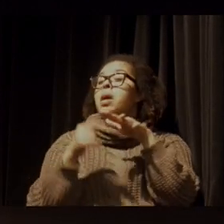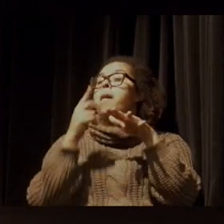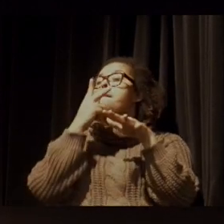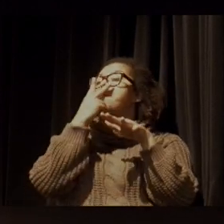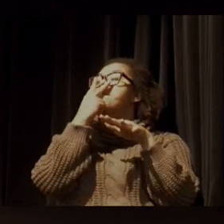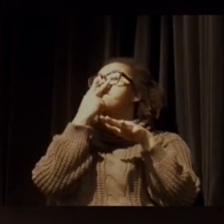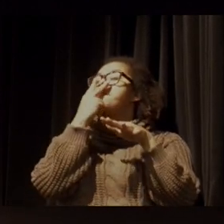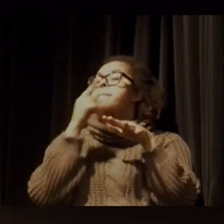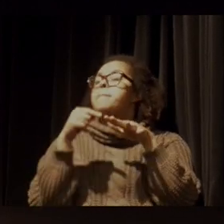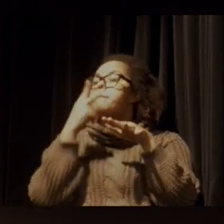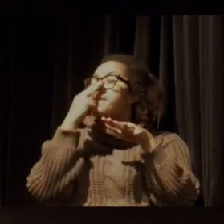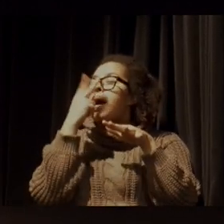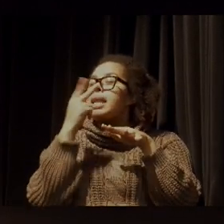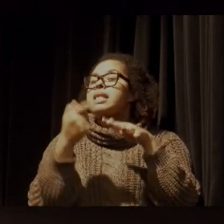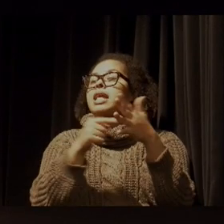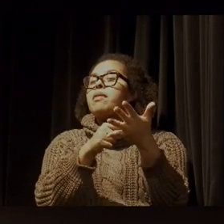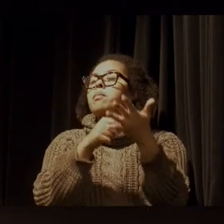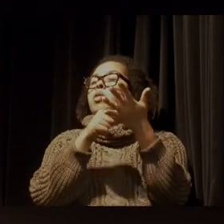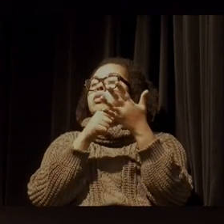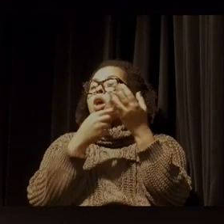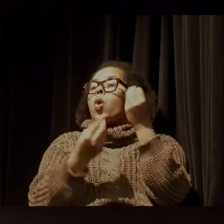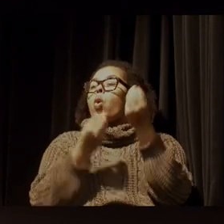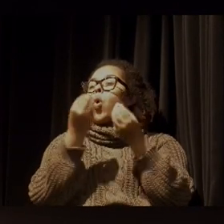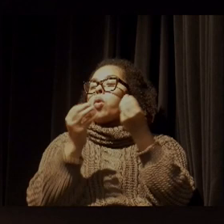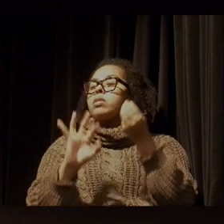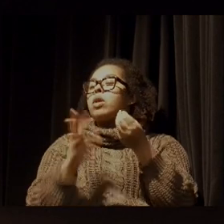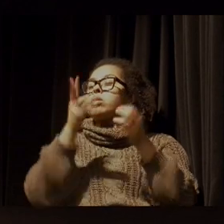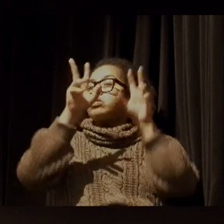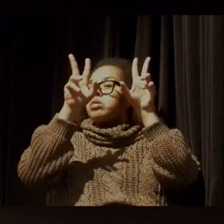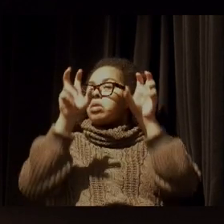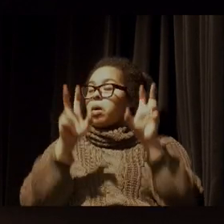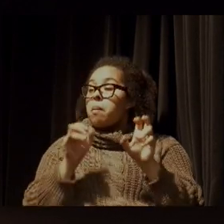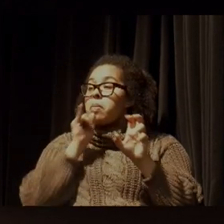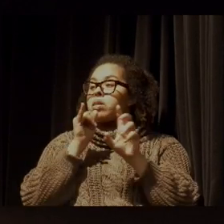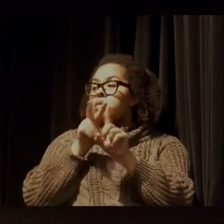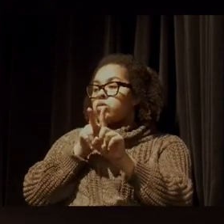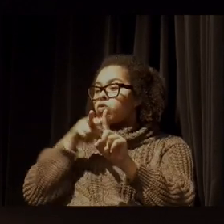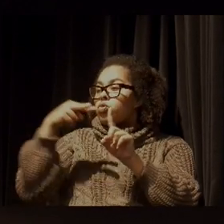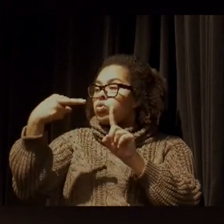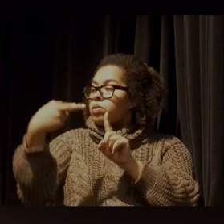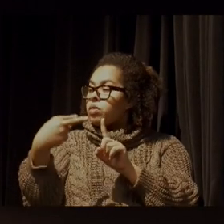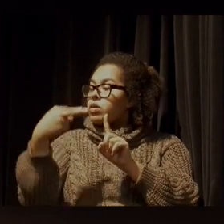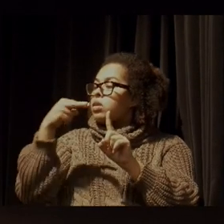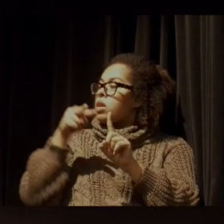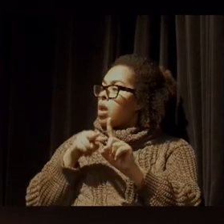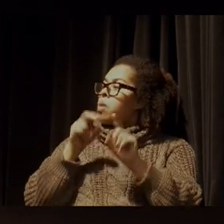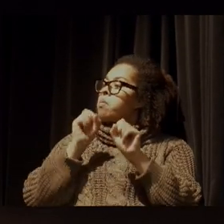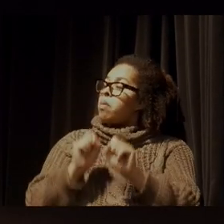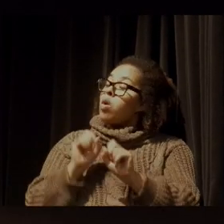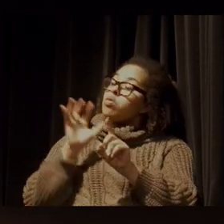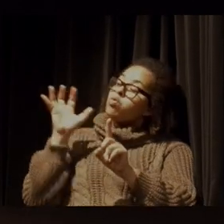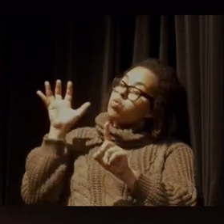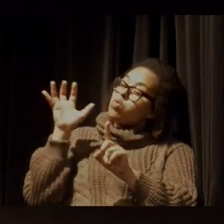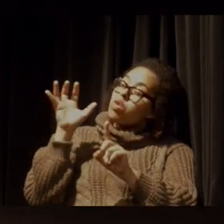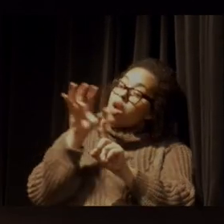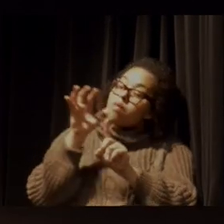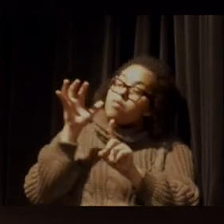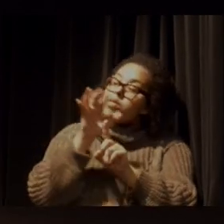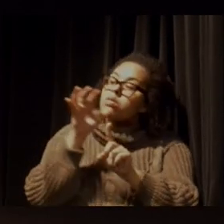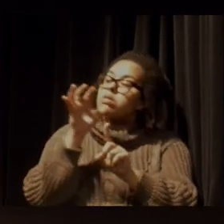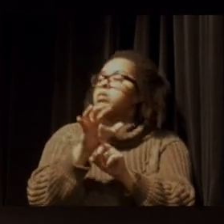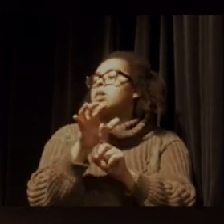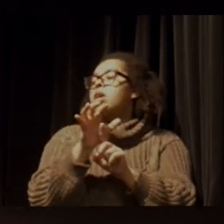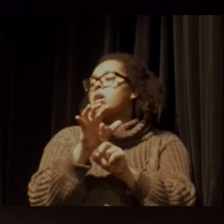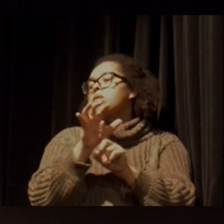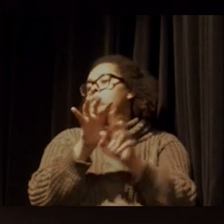da relevância dos temas. Então, do ponto de vista de como as redes sociais podem influenciar o debate político, aí